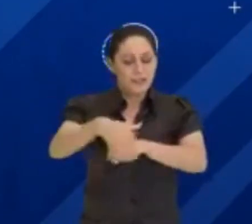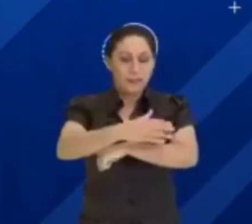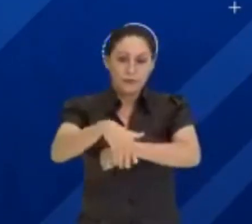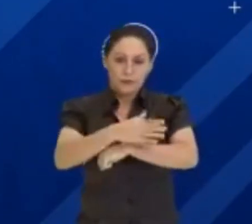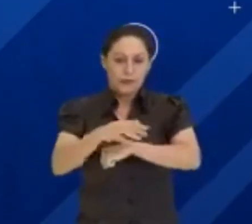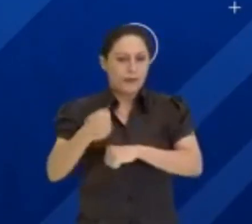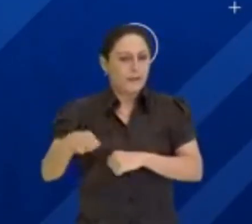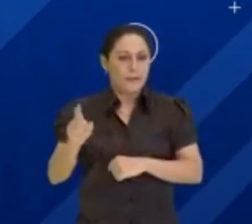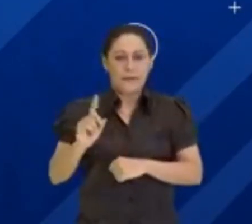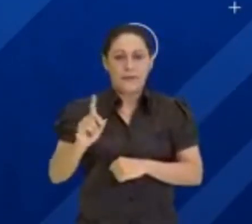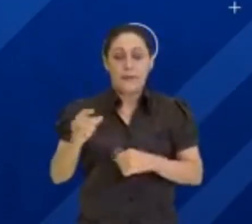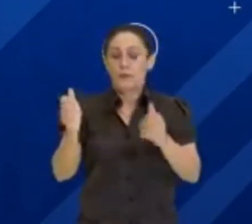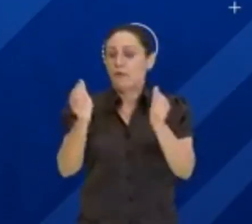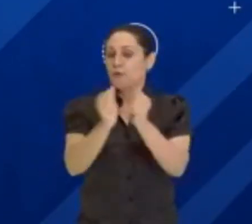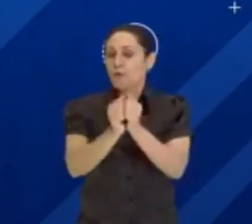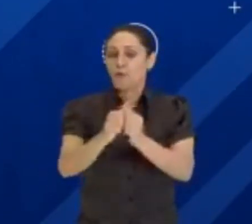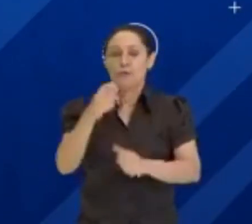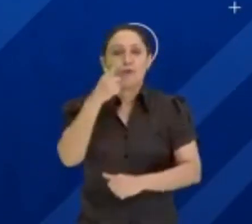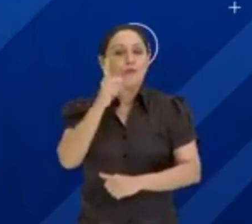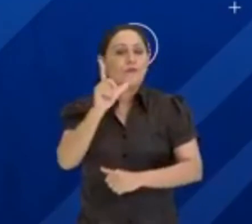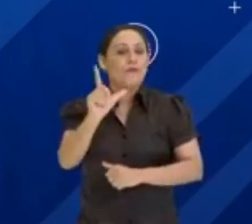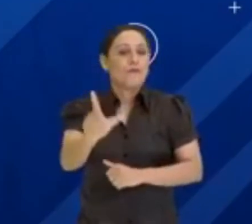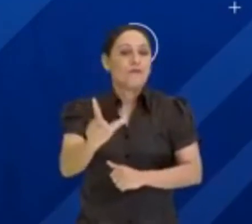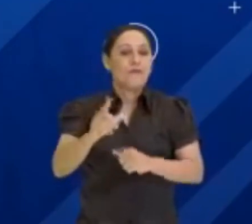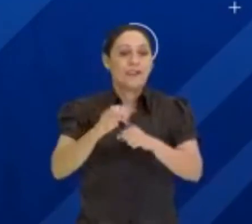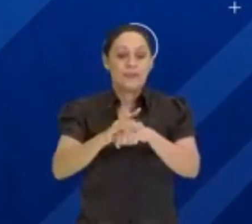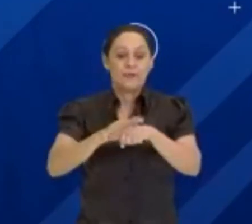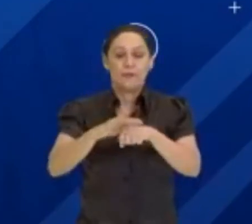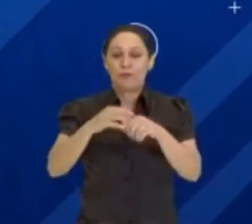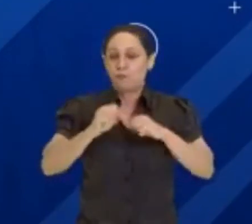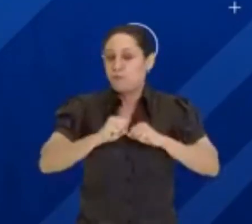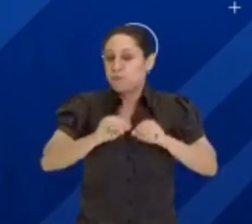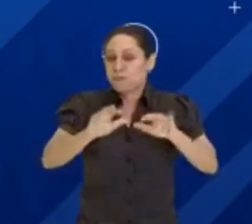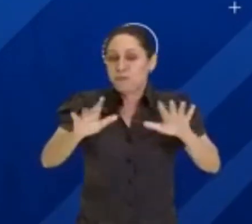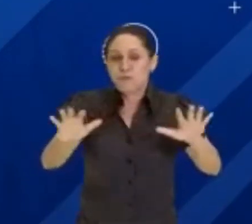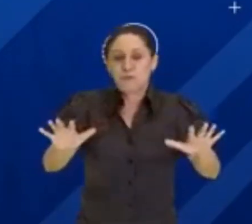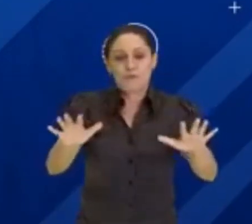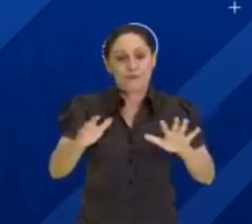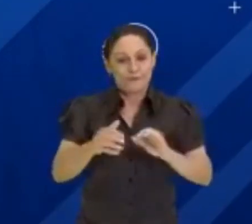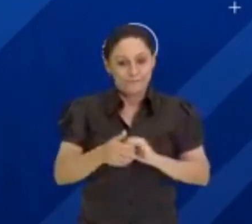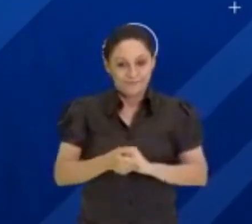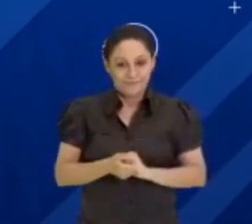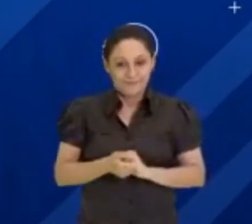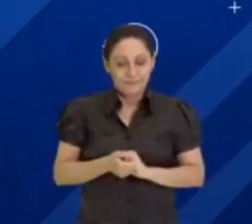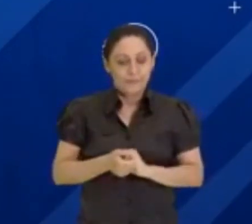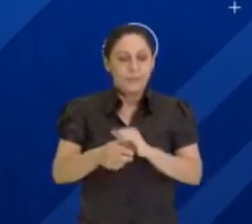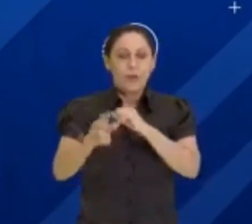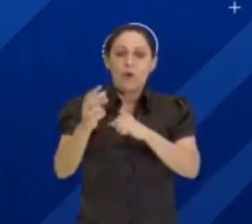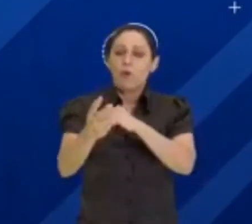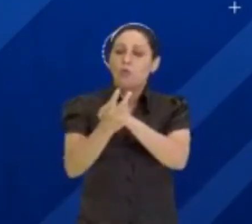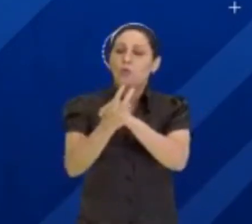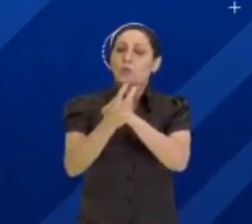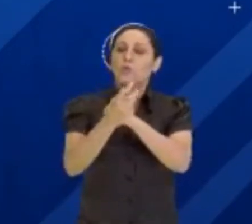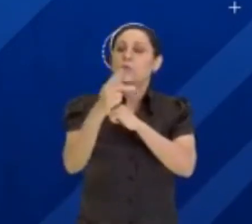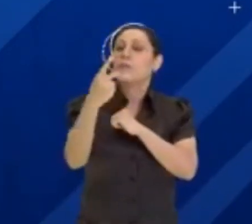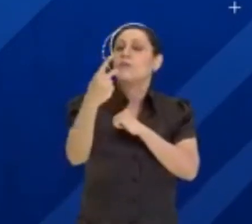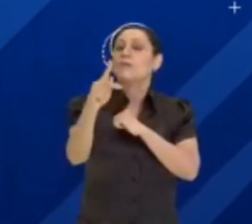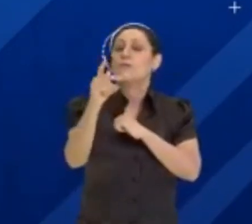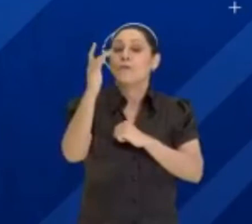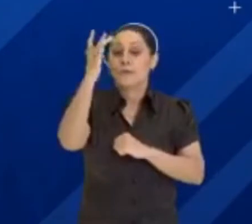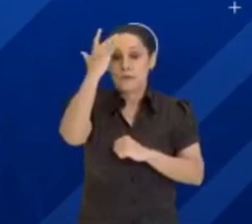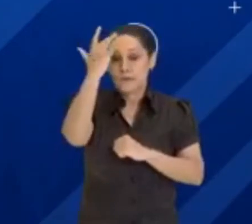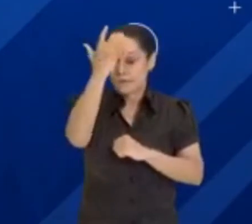Juntos, iremos superar essa pandemia. Cuide da sua saúde mental.